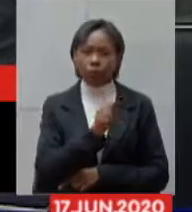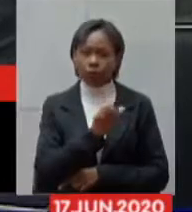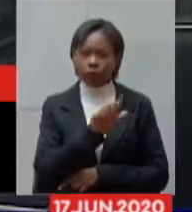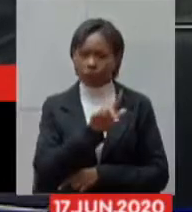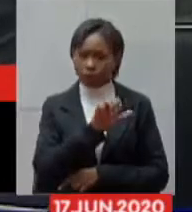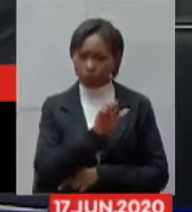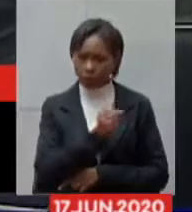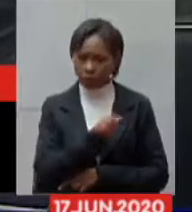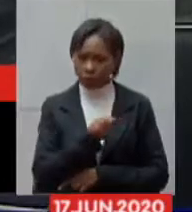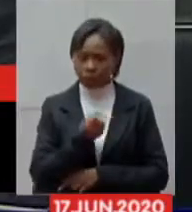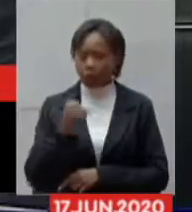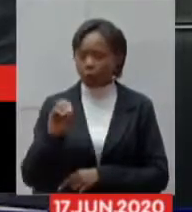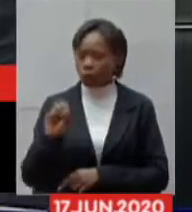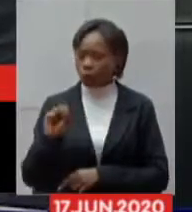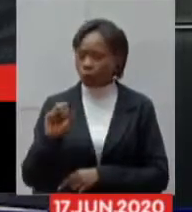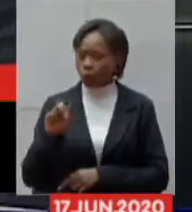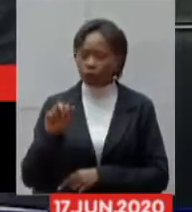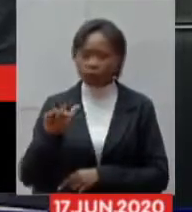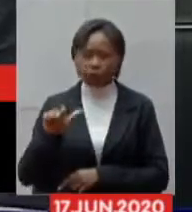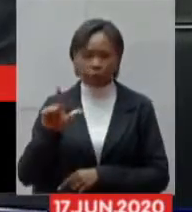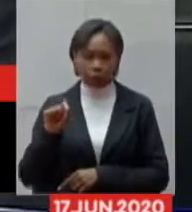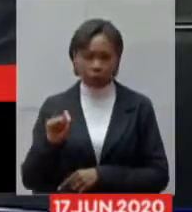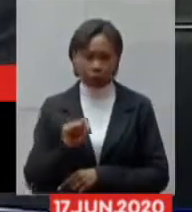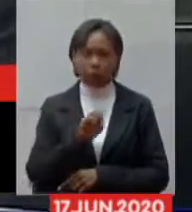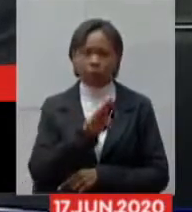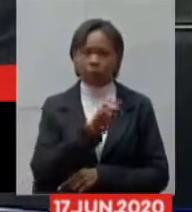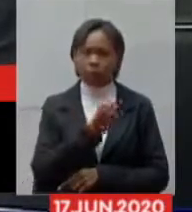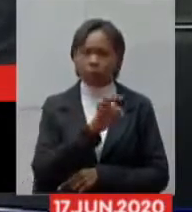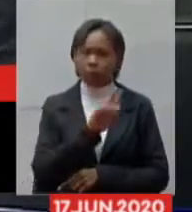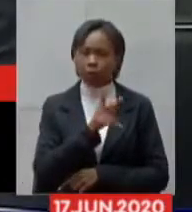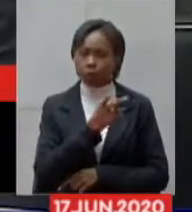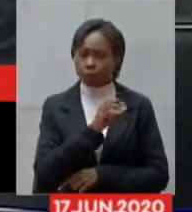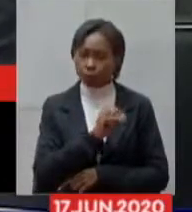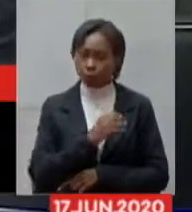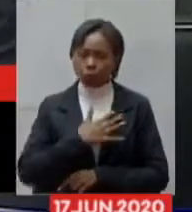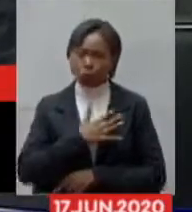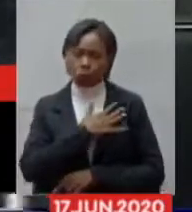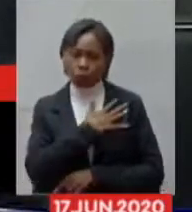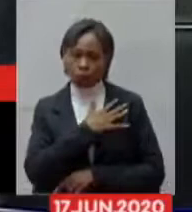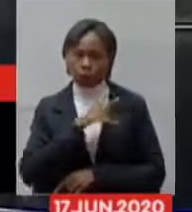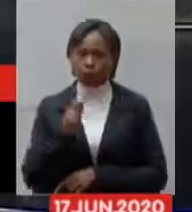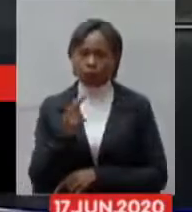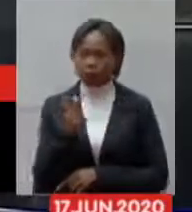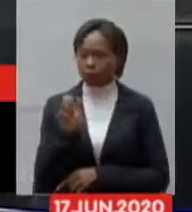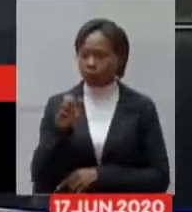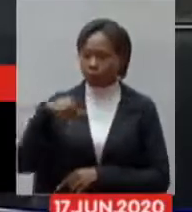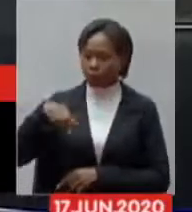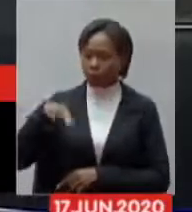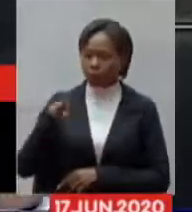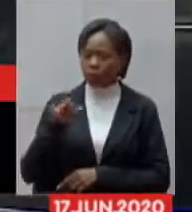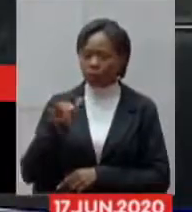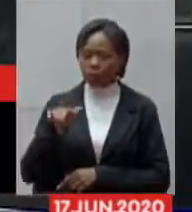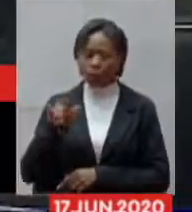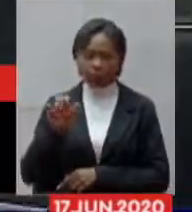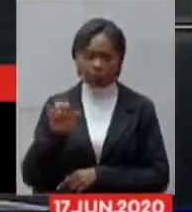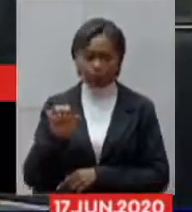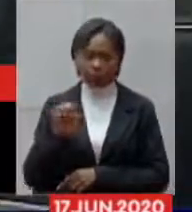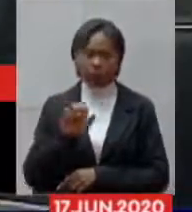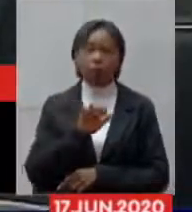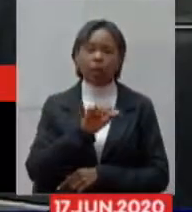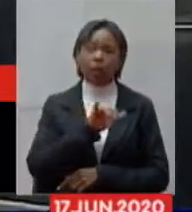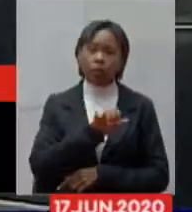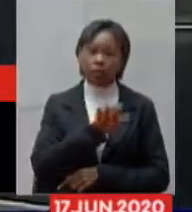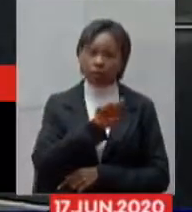Lopes deputado Betinho Pinto Coelho deputado Coronel Henrique e deputado doutor Jean Freire vamos